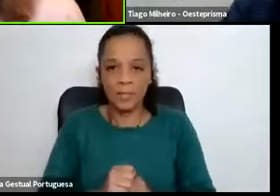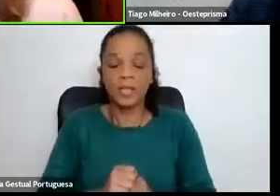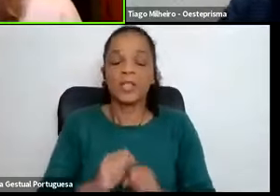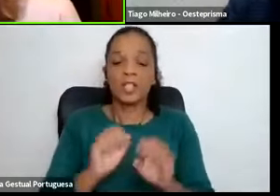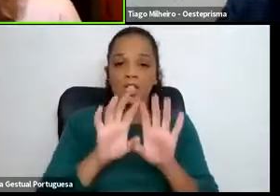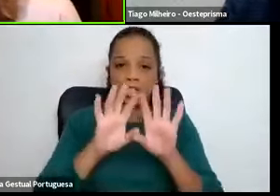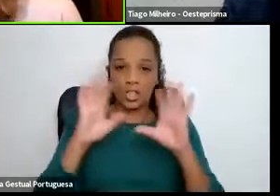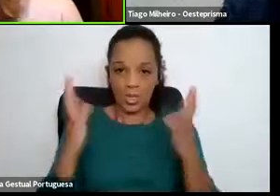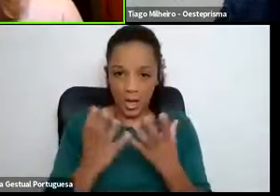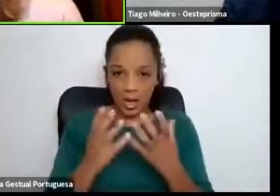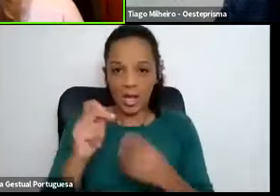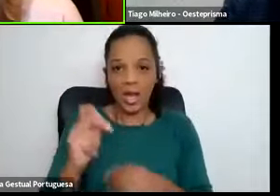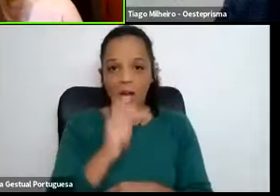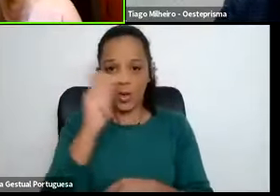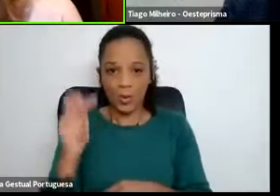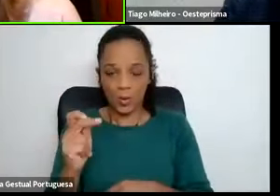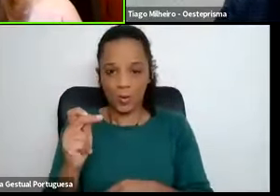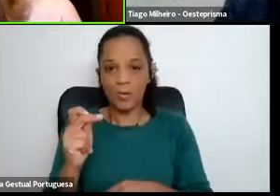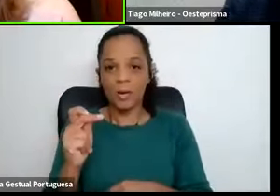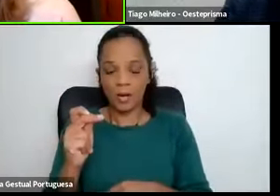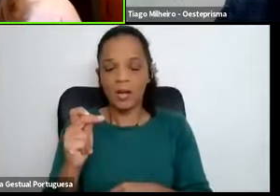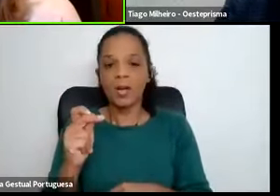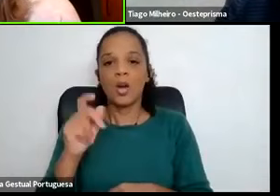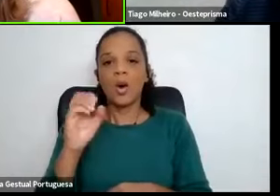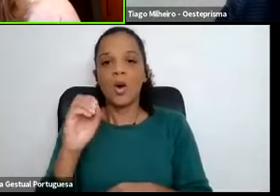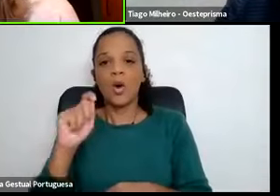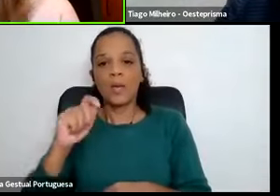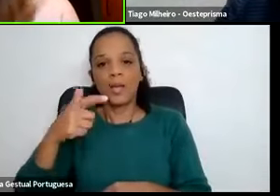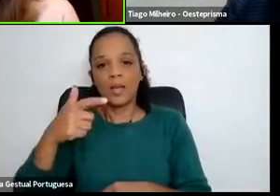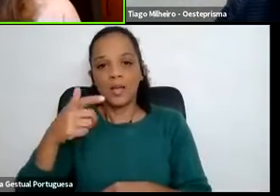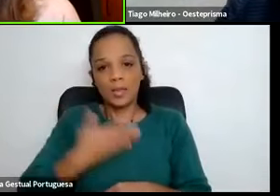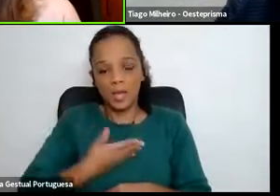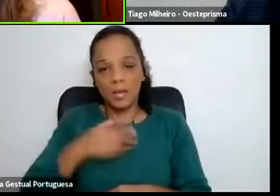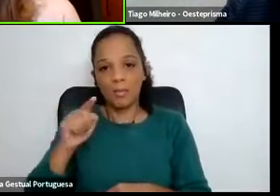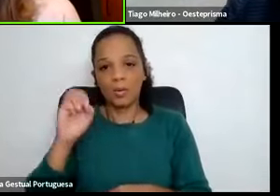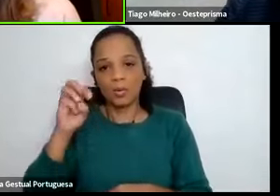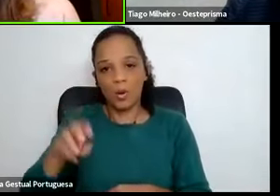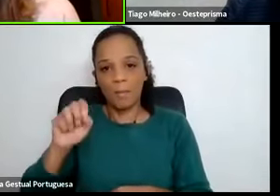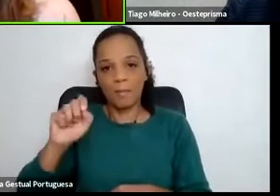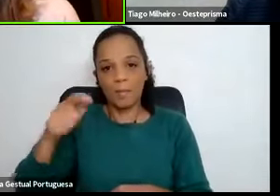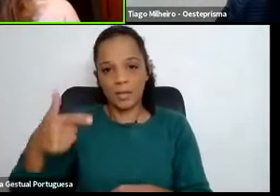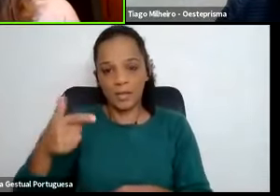geral.oed.com.pt Boa noite.